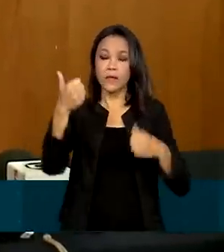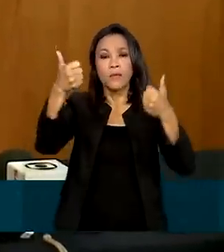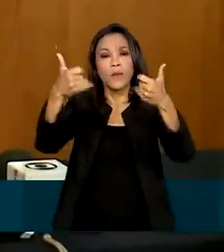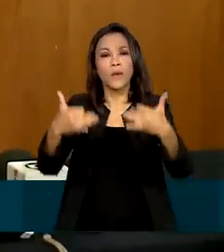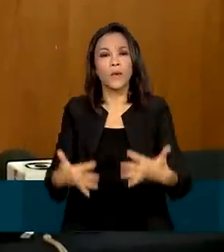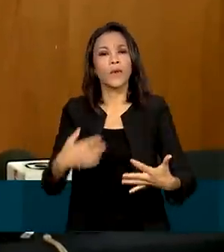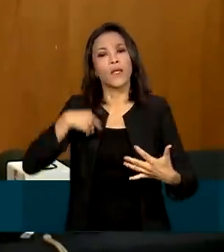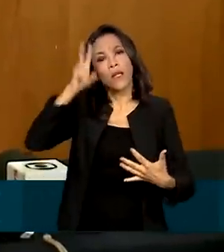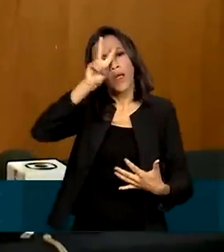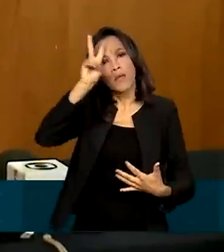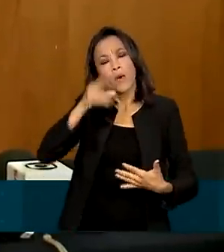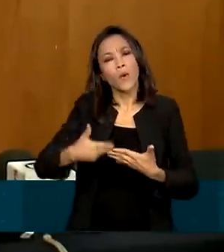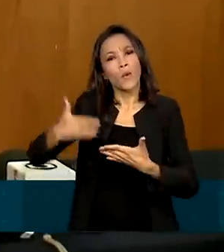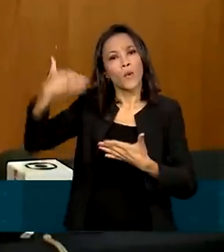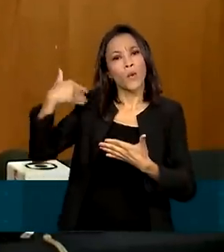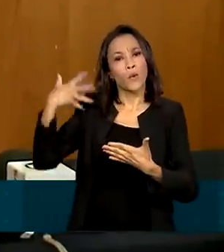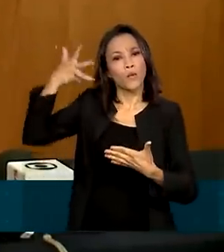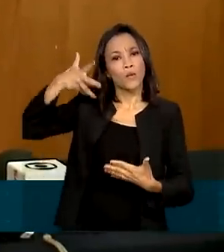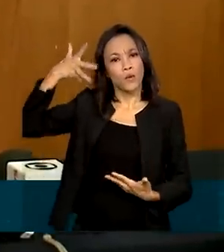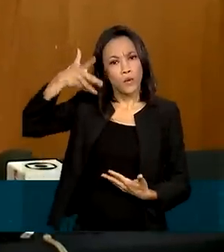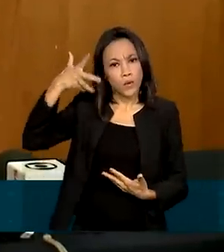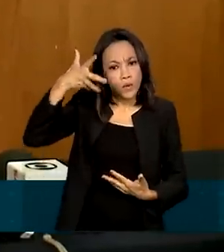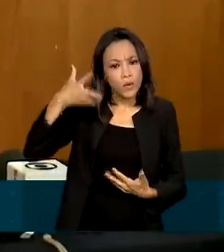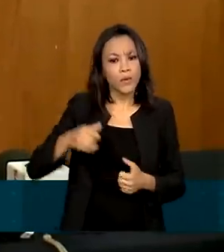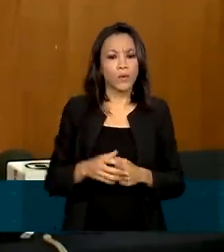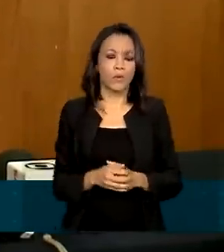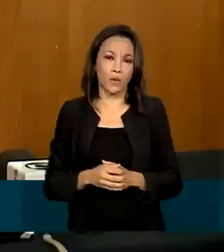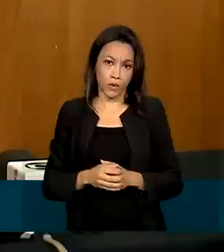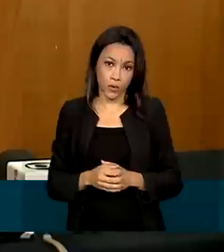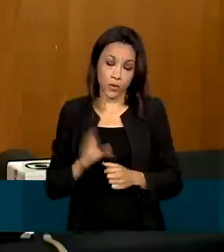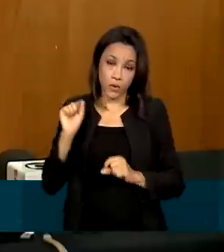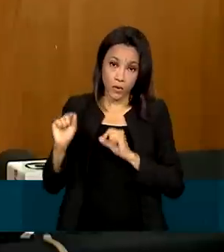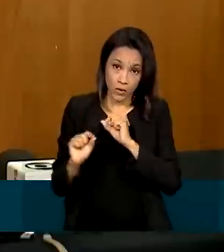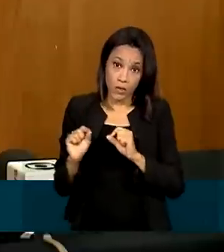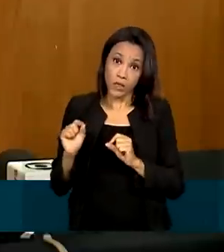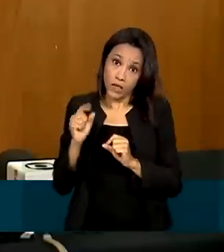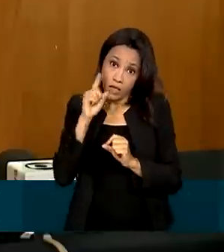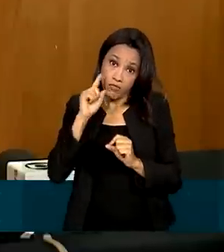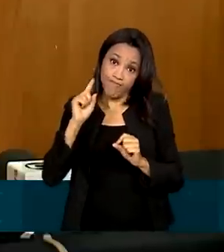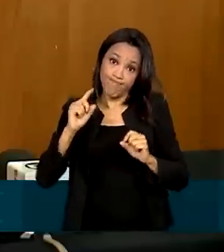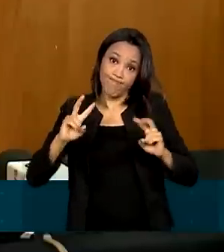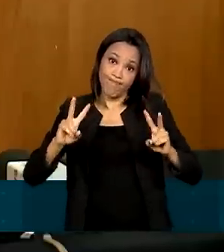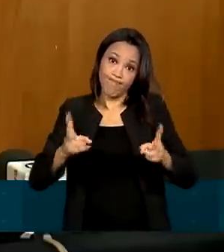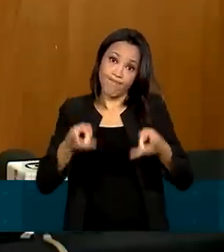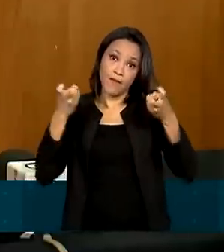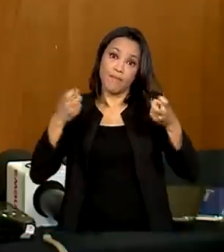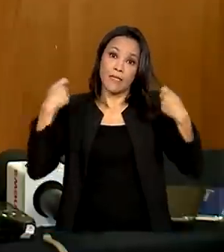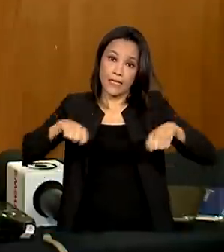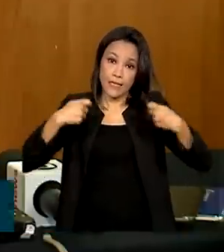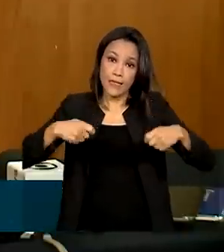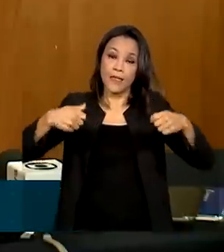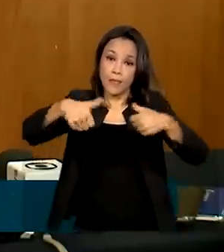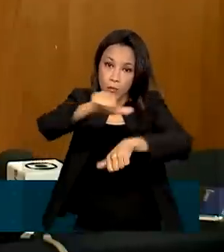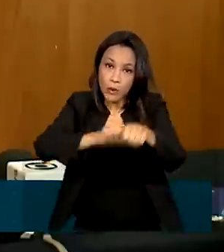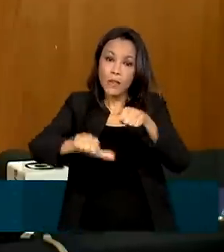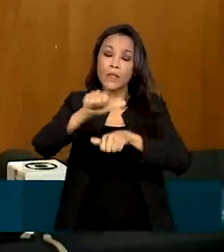do Biden em que ele reconhece a necessidade dessa reforma e,